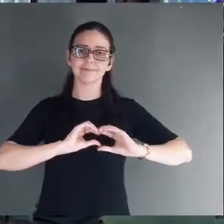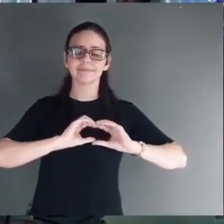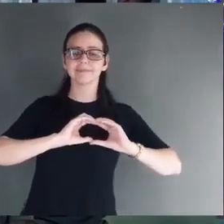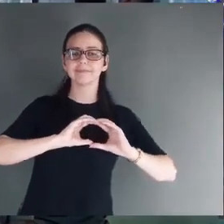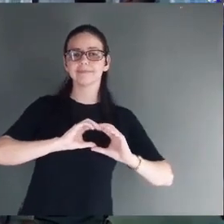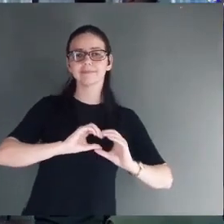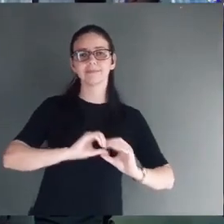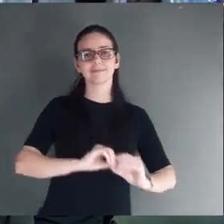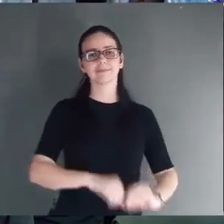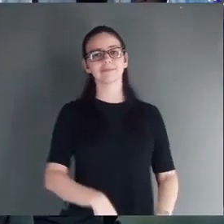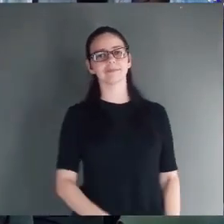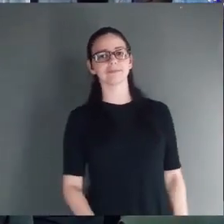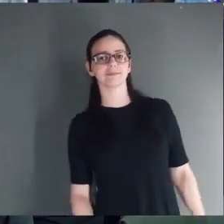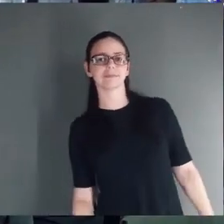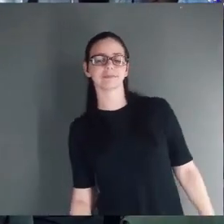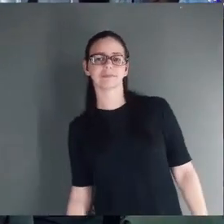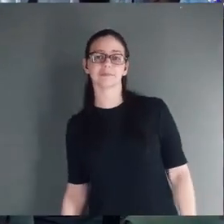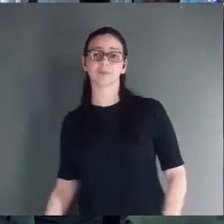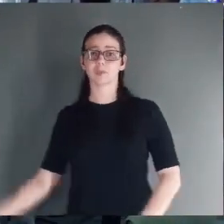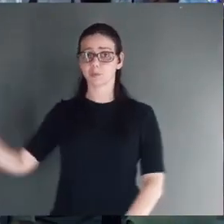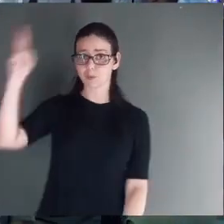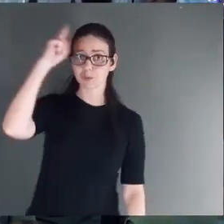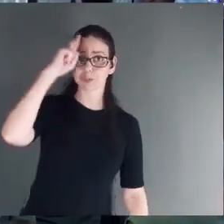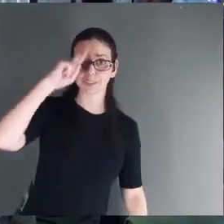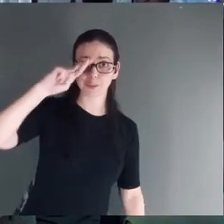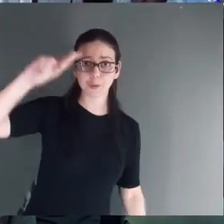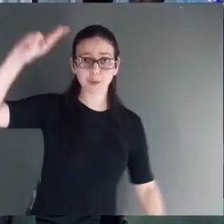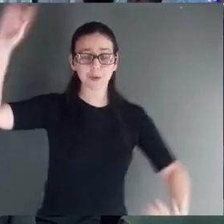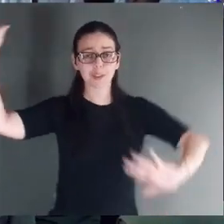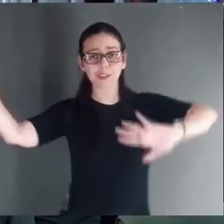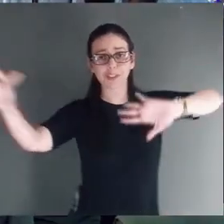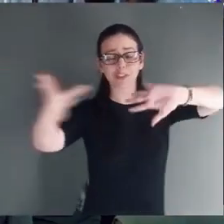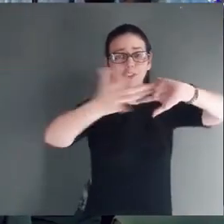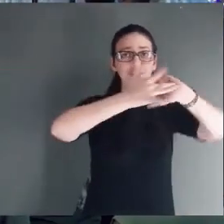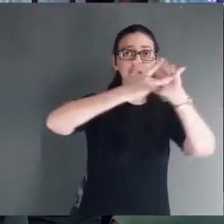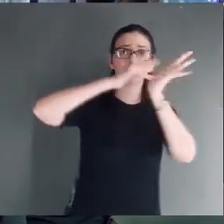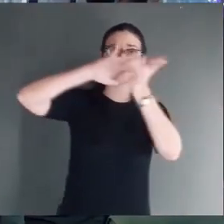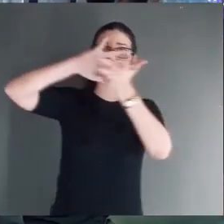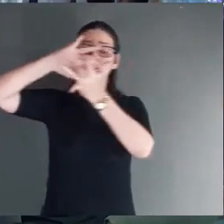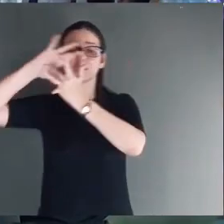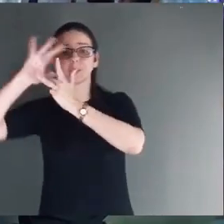Quero contar a você a vida que há três. Senhor. Senhor. vir aqui a frente.